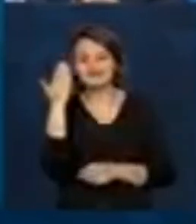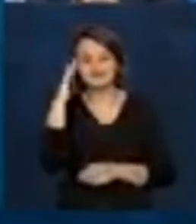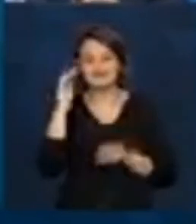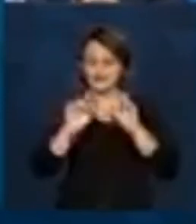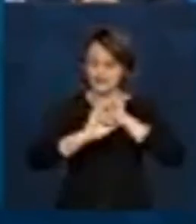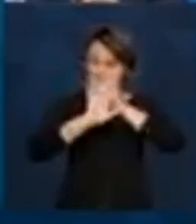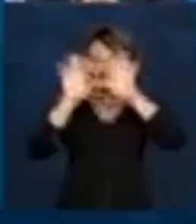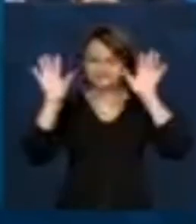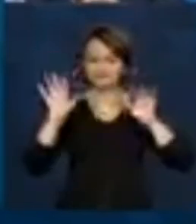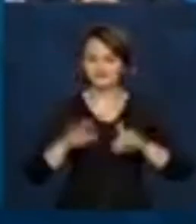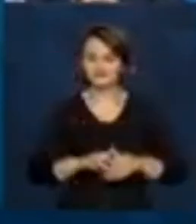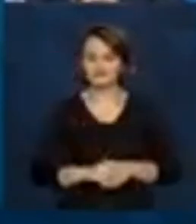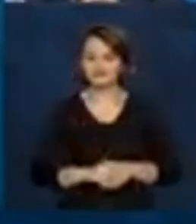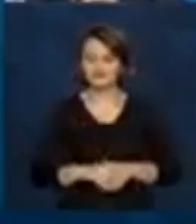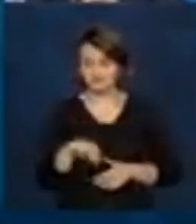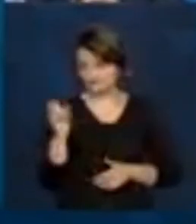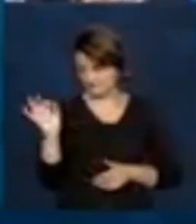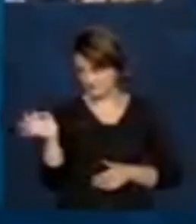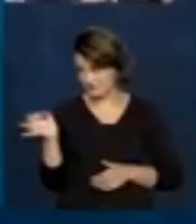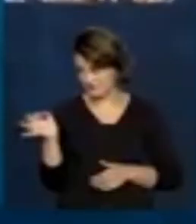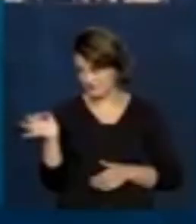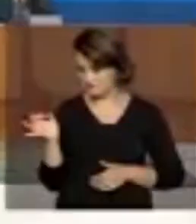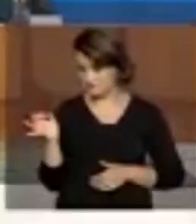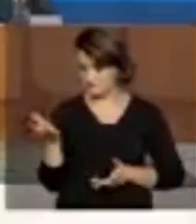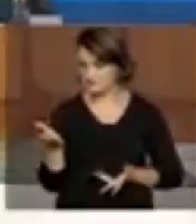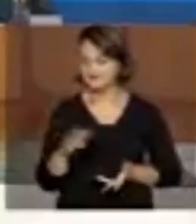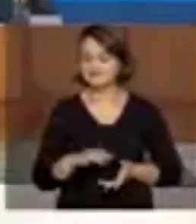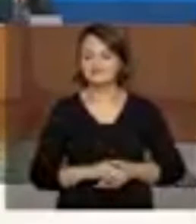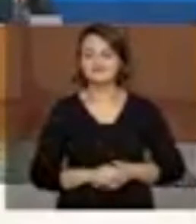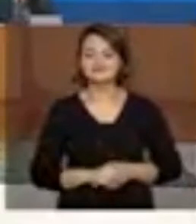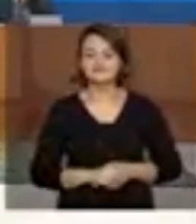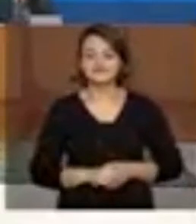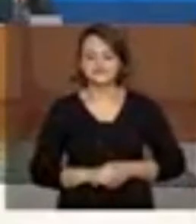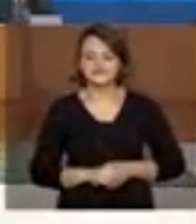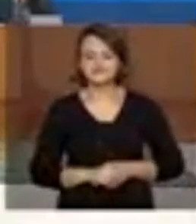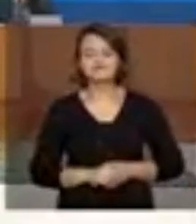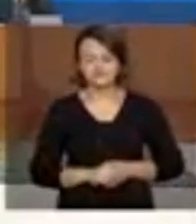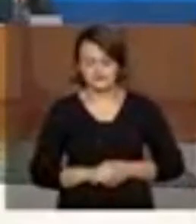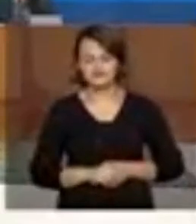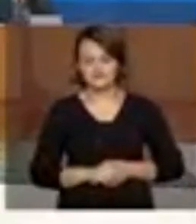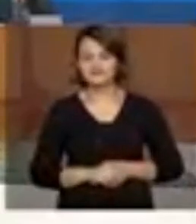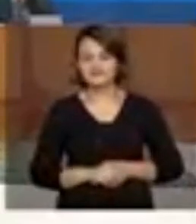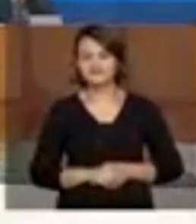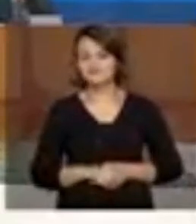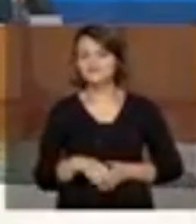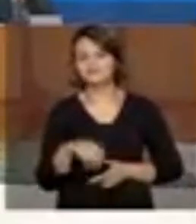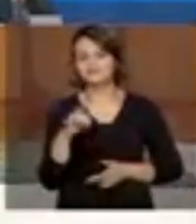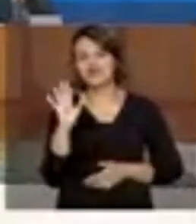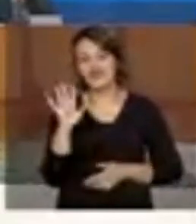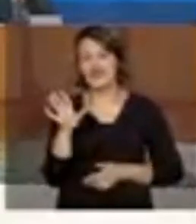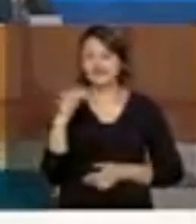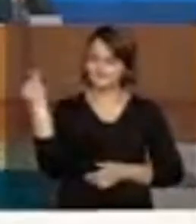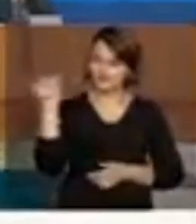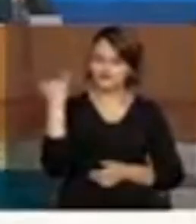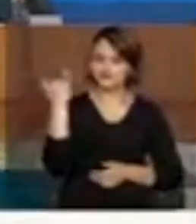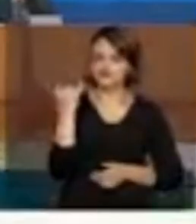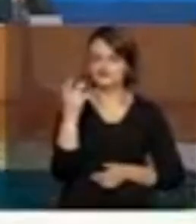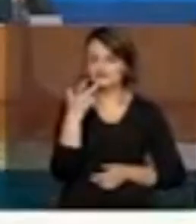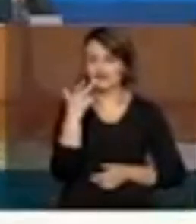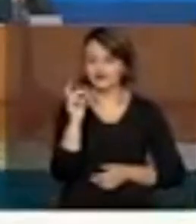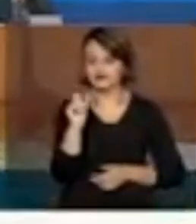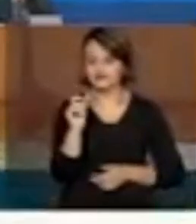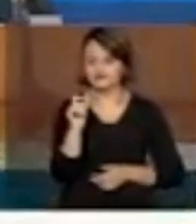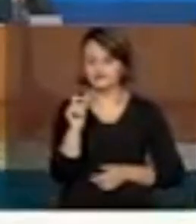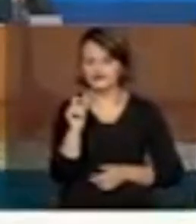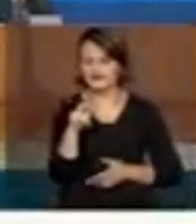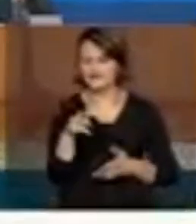bastante no detalhe. Não é, Barreto? O que você acha? Acho que é importante a gente frisar aqui, assim, houve um